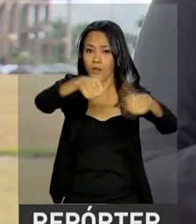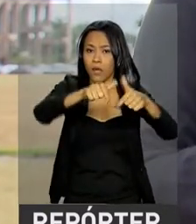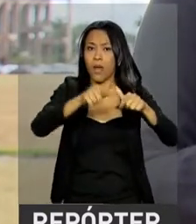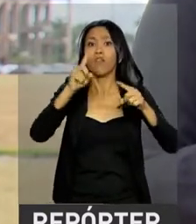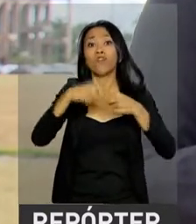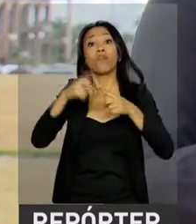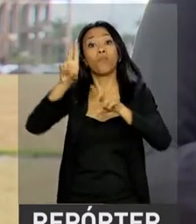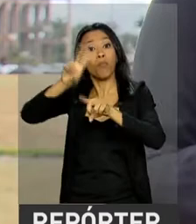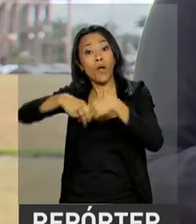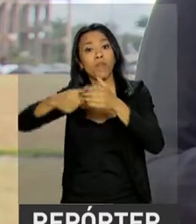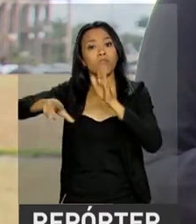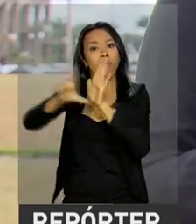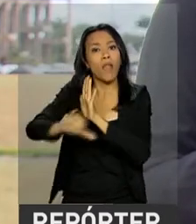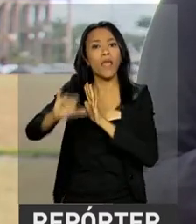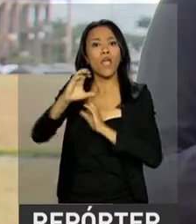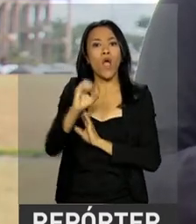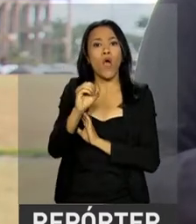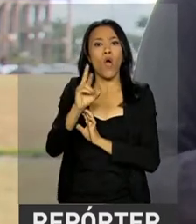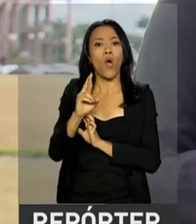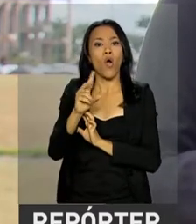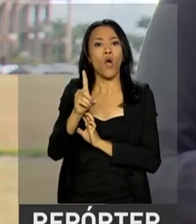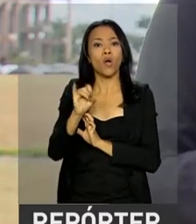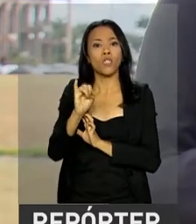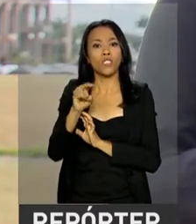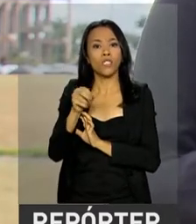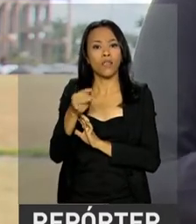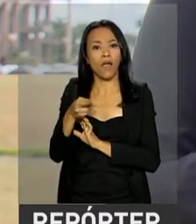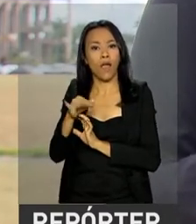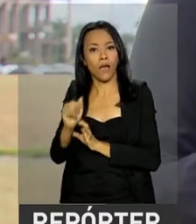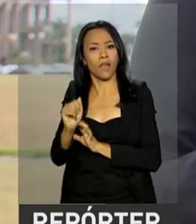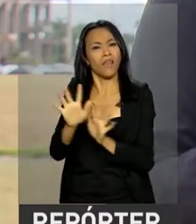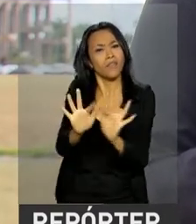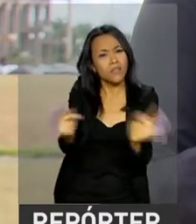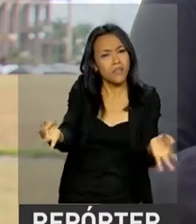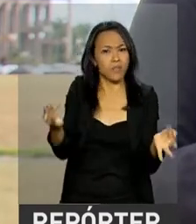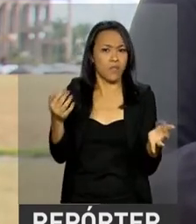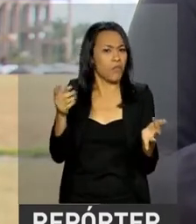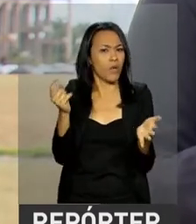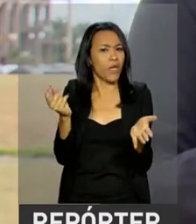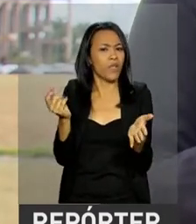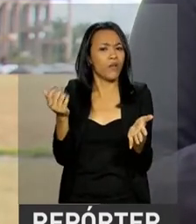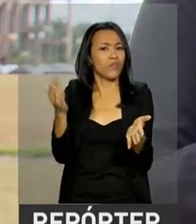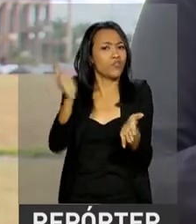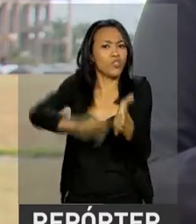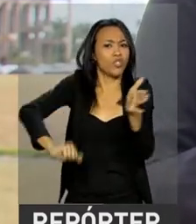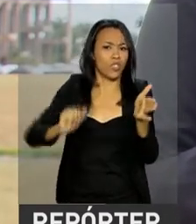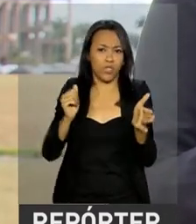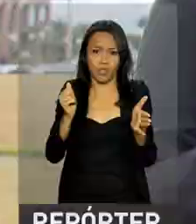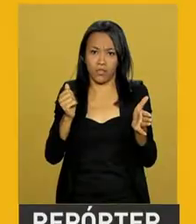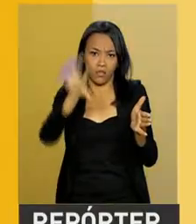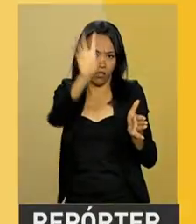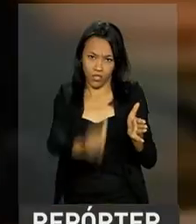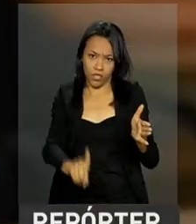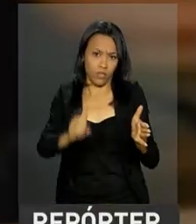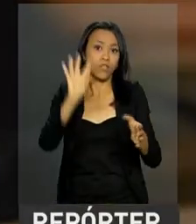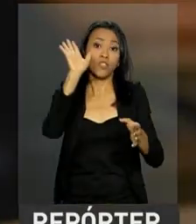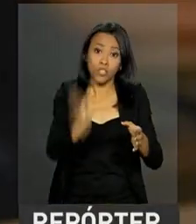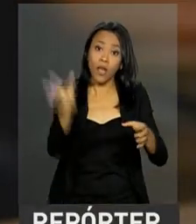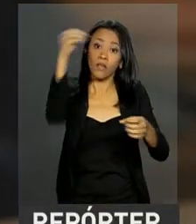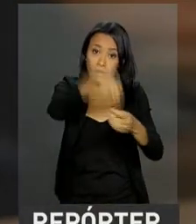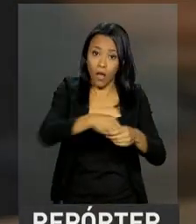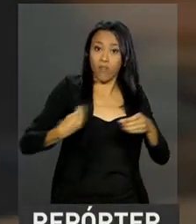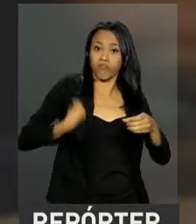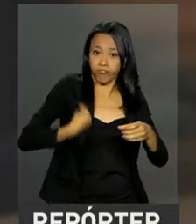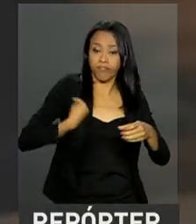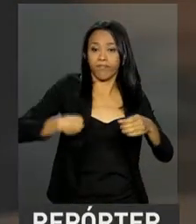ordinária, que exige uma tramitação bem mais simples, pois não mexe em direitos que estão na Constituição. Entre os direitos